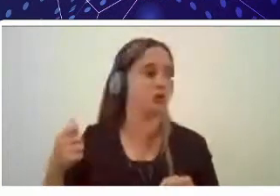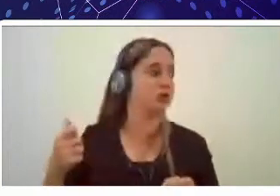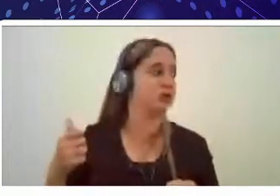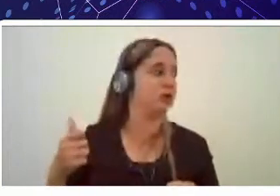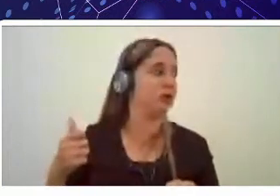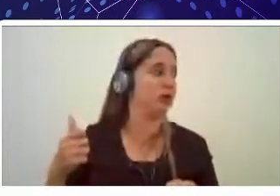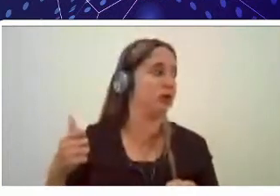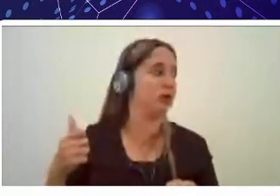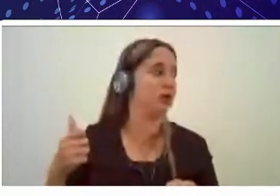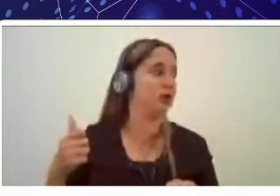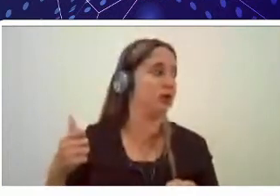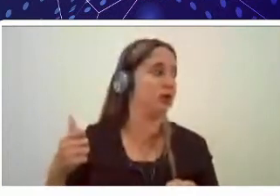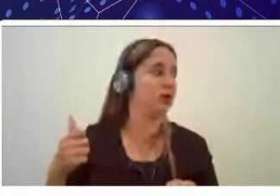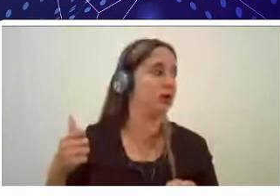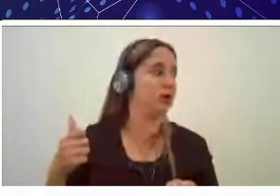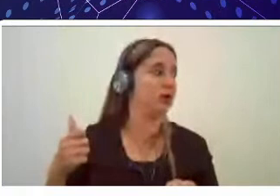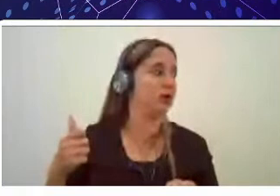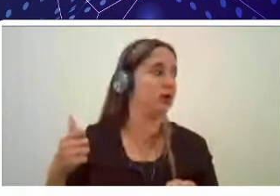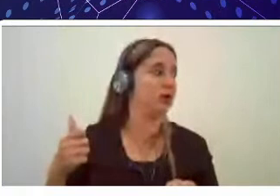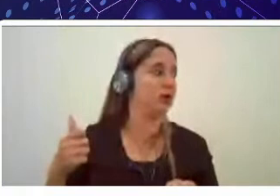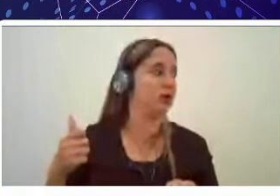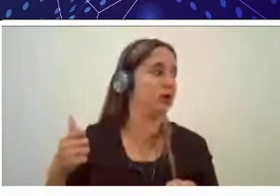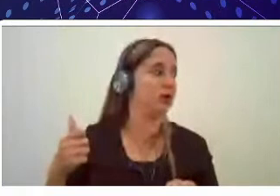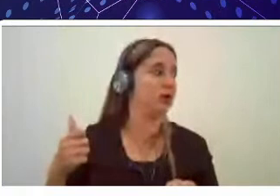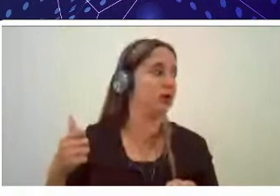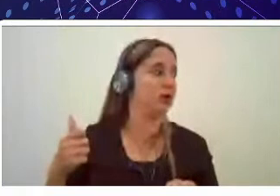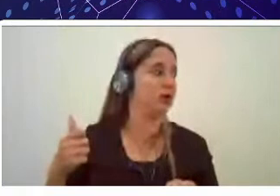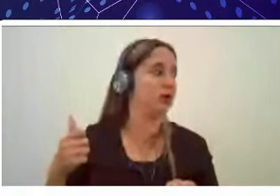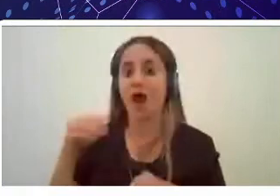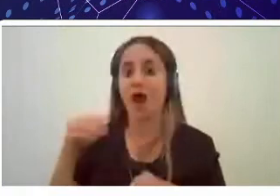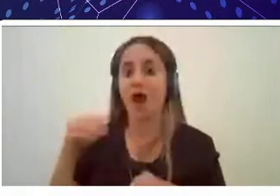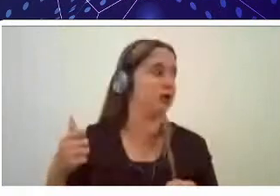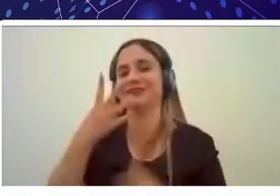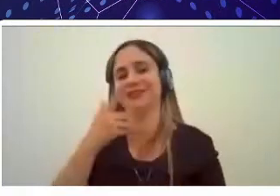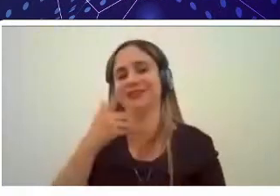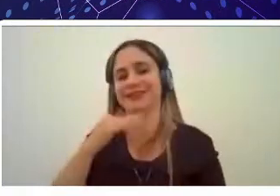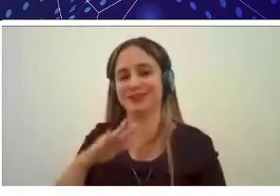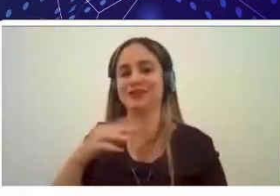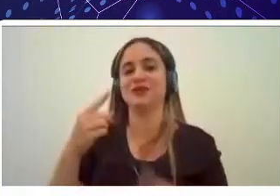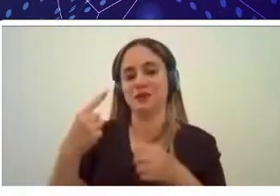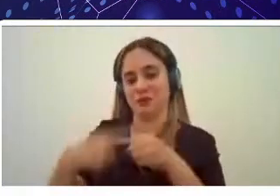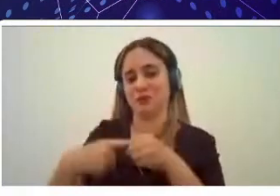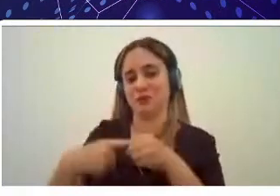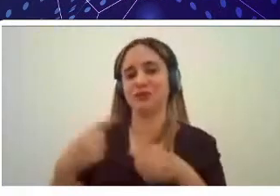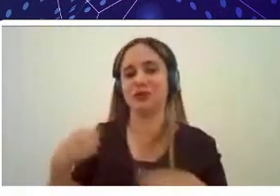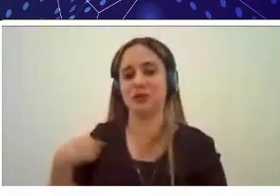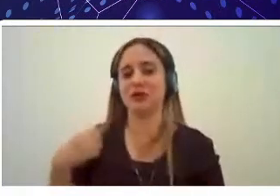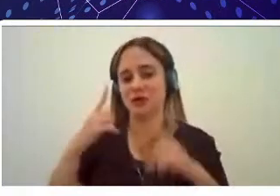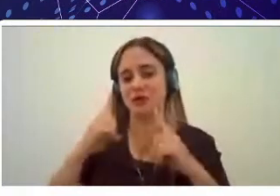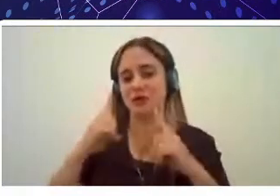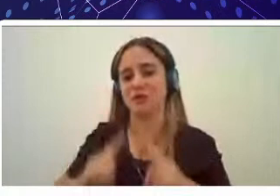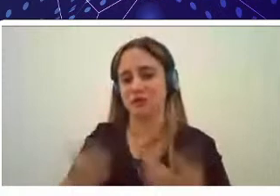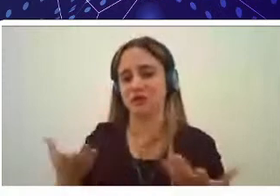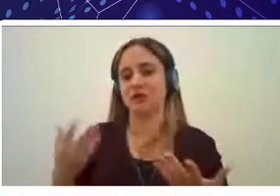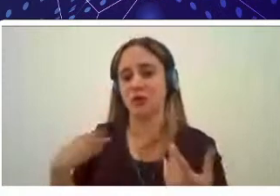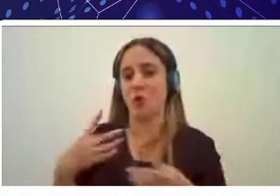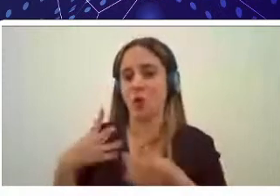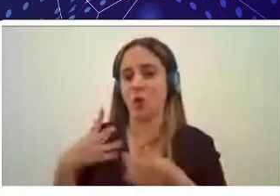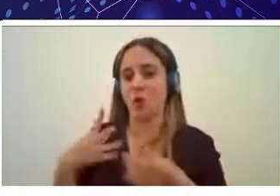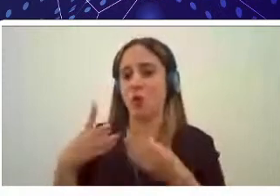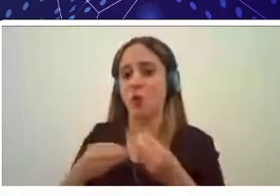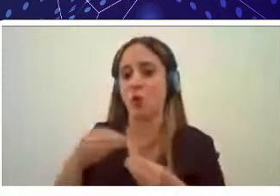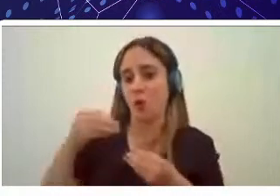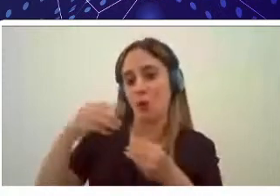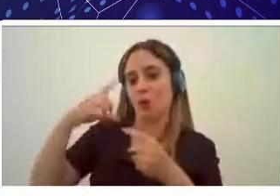necessidade, devido a algum transtorno do neurodesenvolvimento, como no caso do espectro autista, então, essa atividade nós vamos